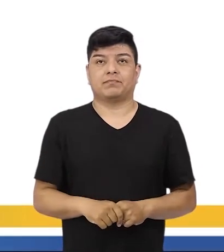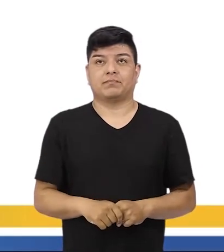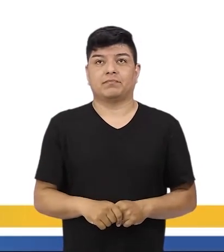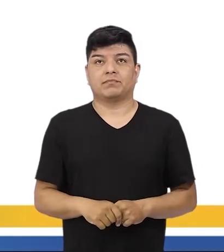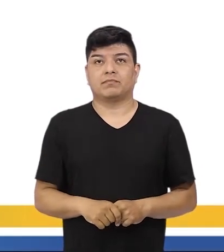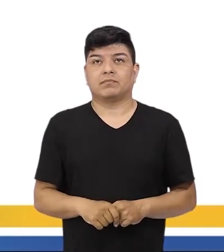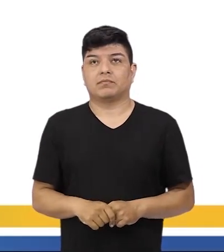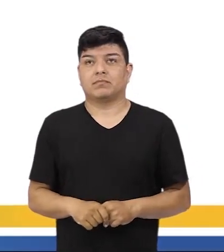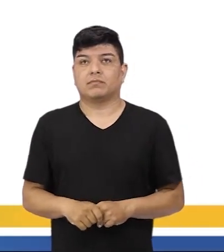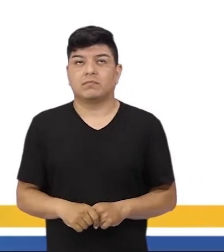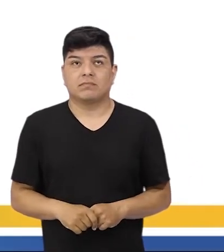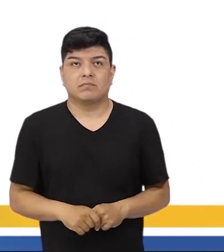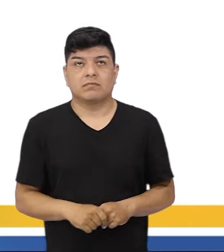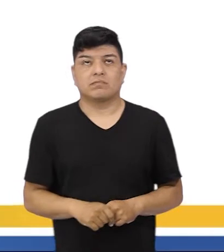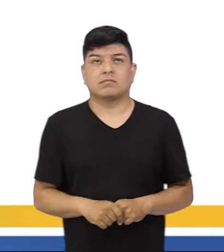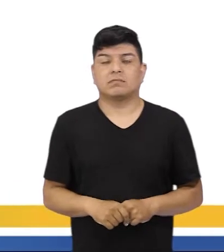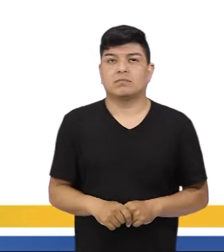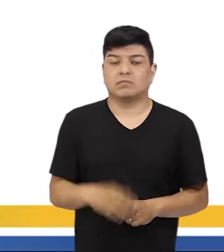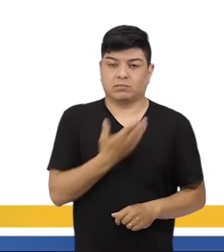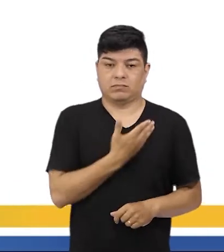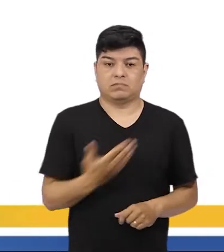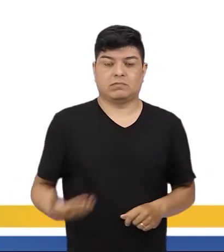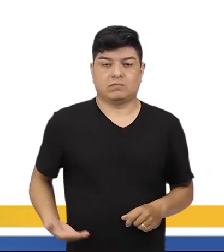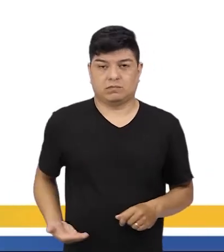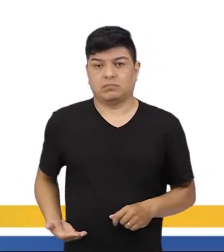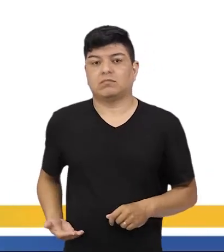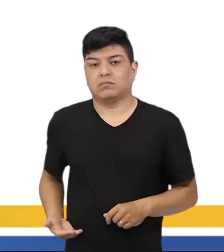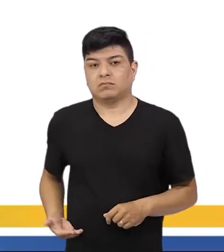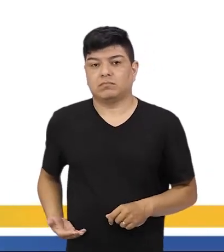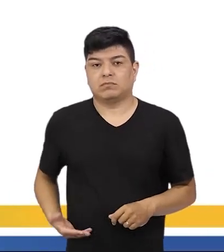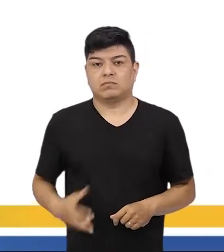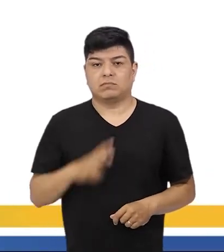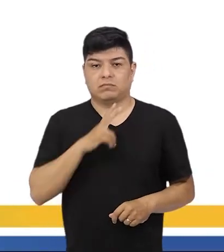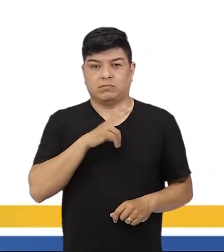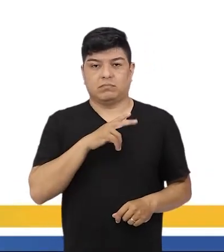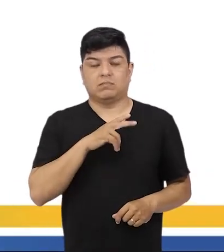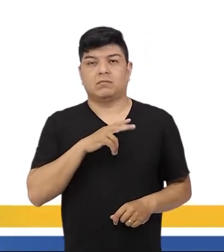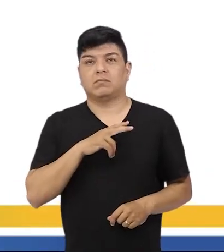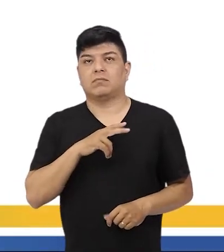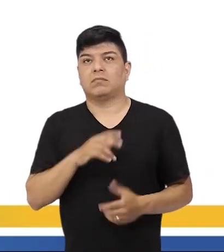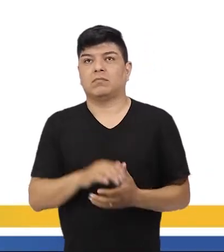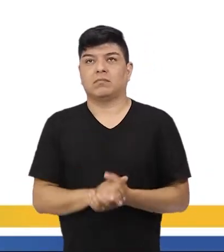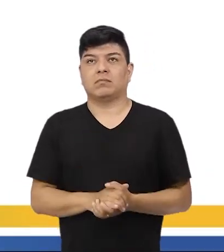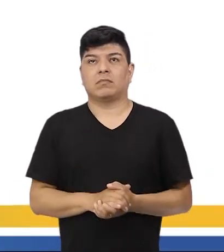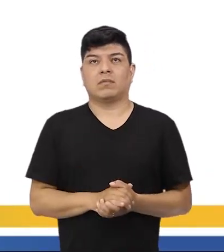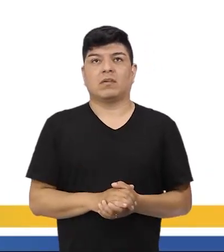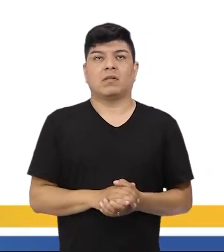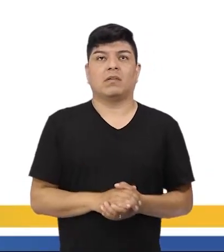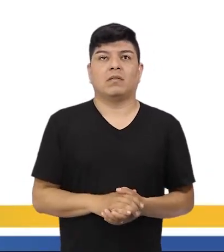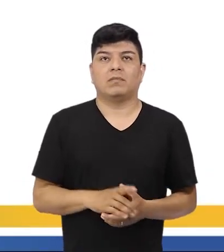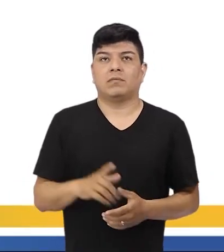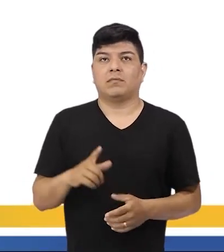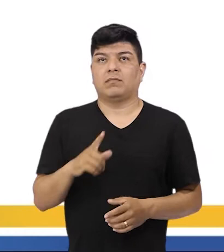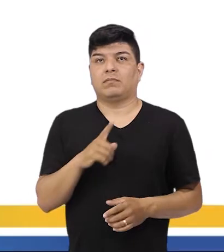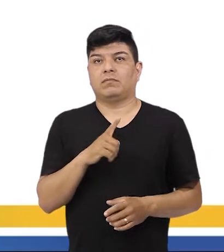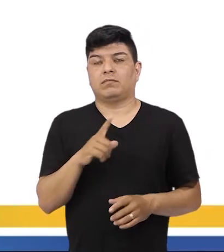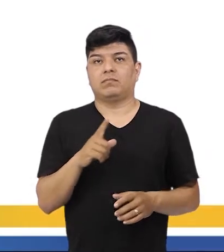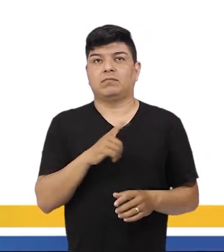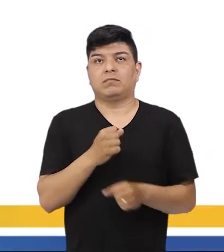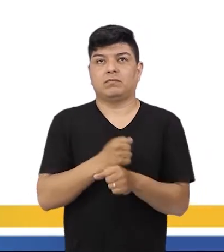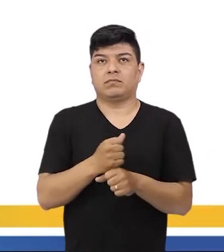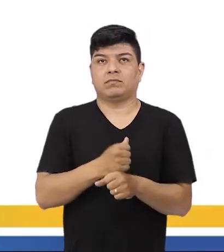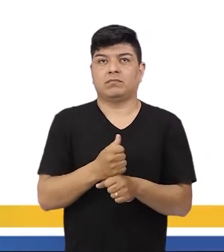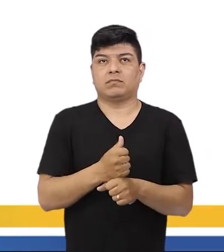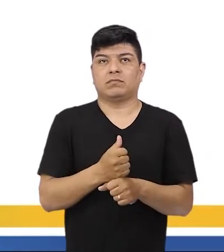Então, vamos lá, pessoal. Nesse governo provisório, né, do Deodoro da Fonseca, ele se dá em 15 de novembro de